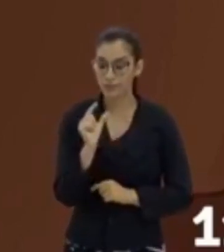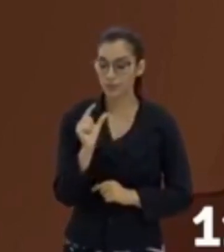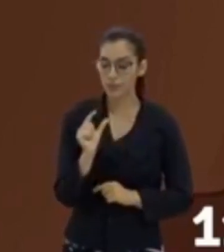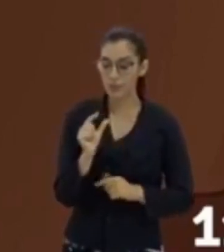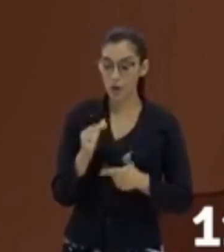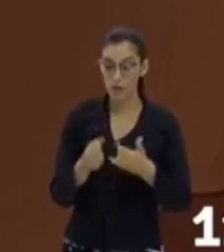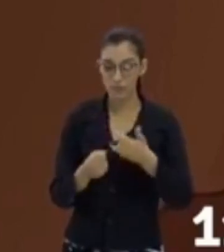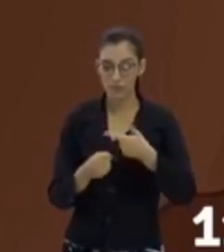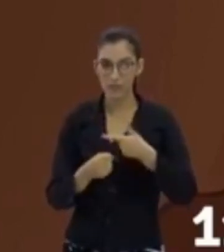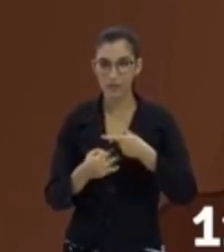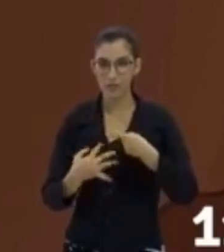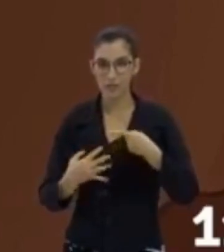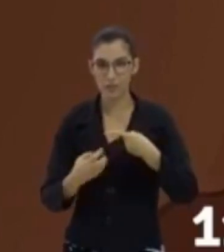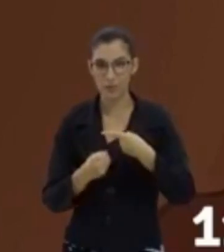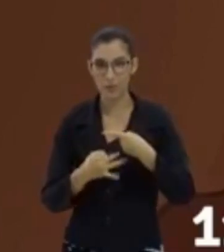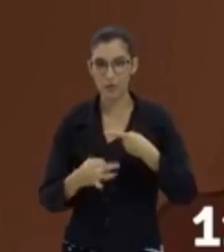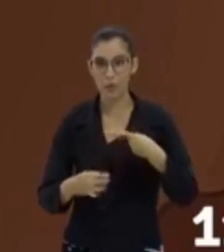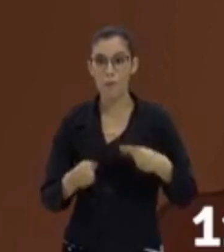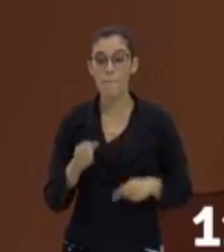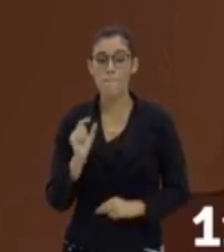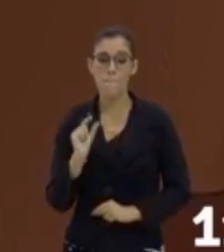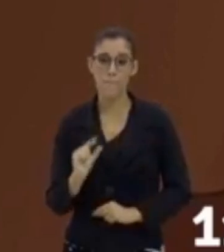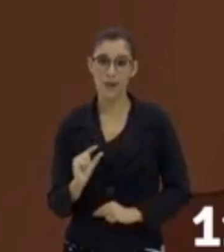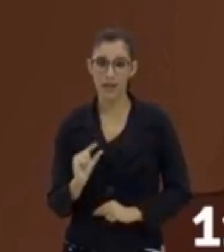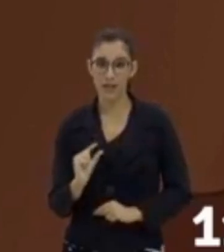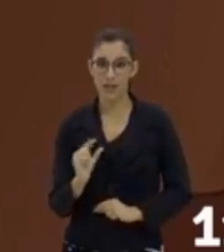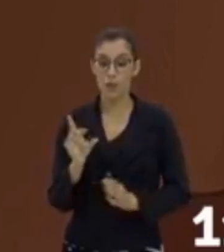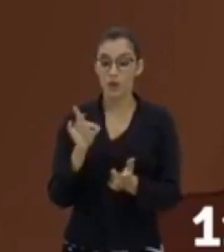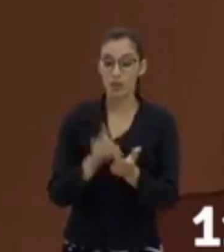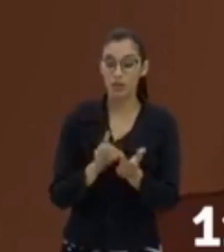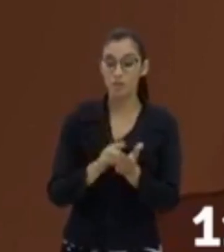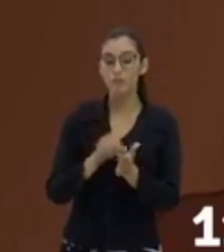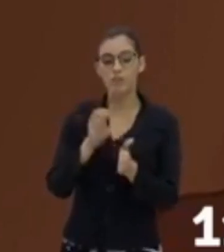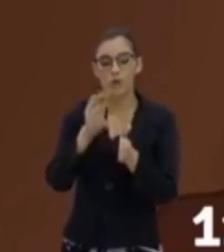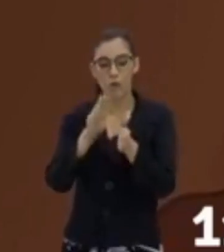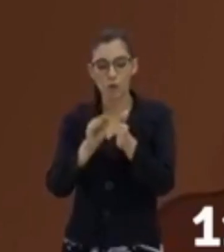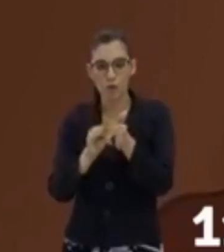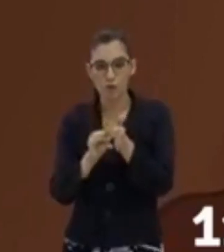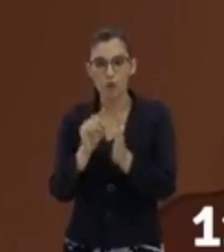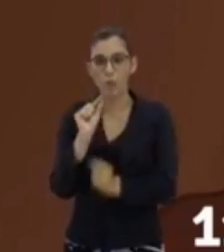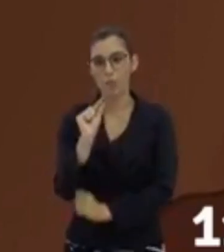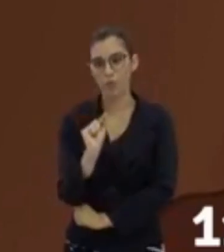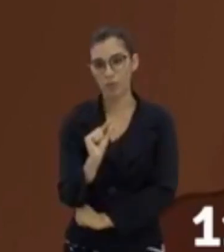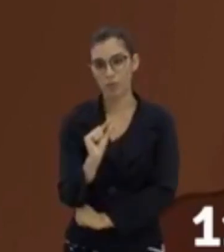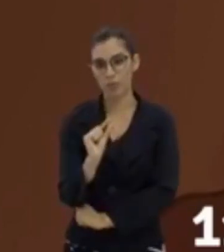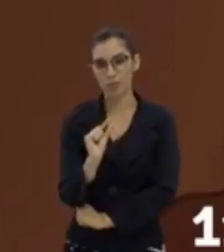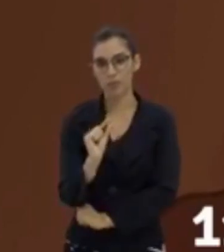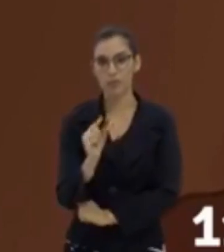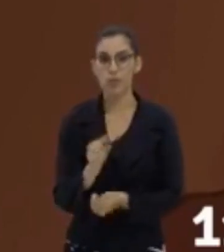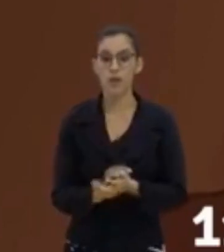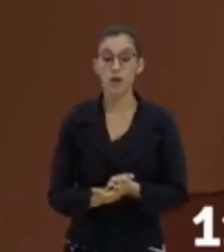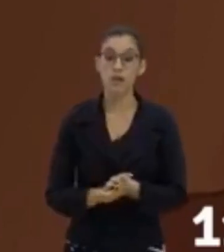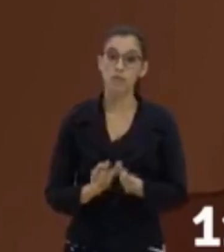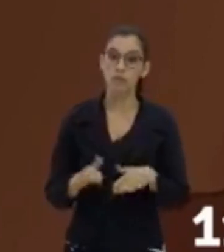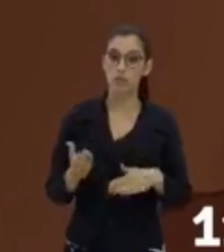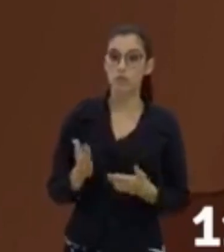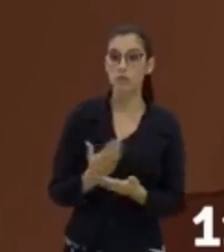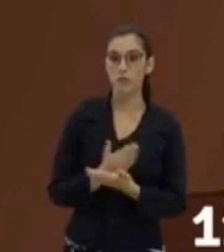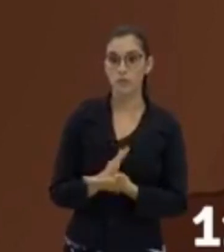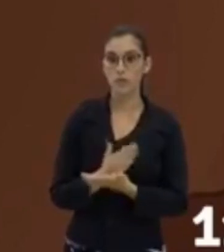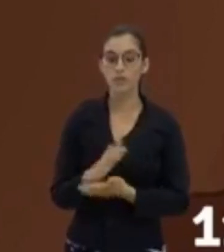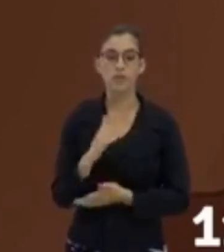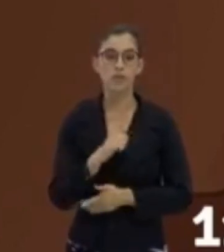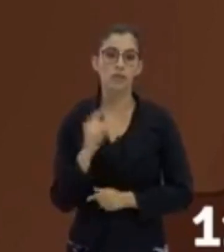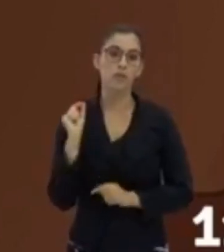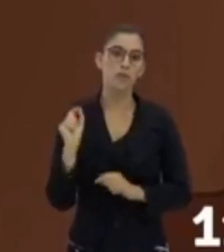realidade foi reduzida a poucas vezes. E se a realidade foi reduzida a poucas vezes, automaticamente você vai ter o quê?